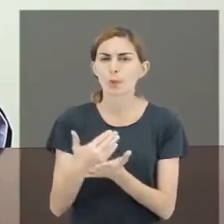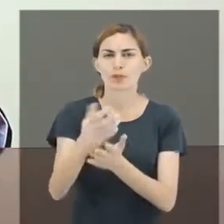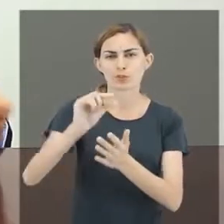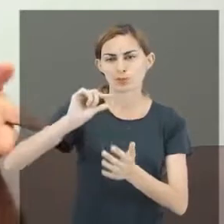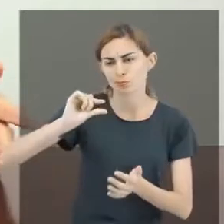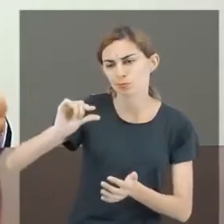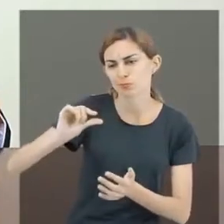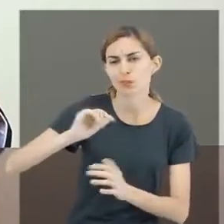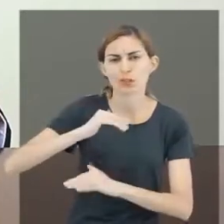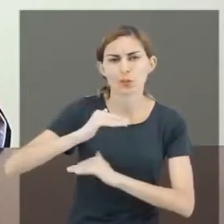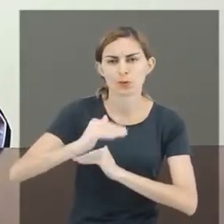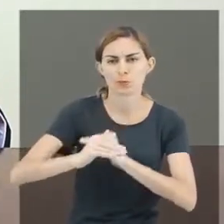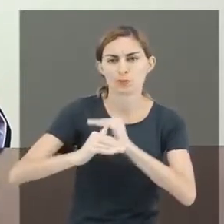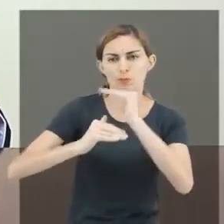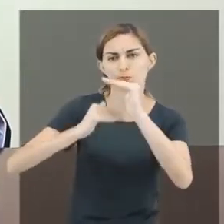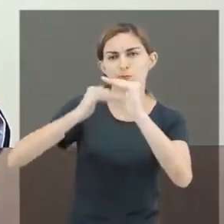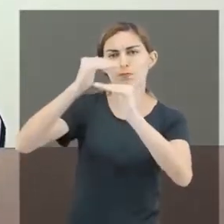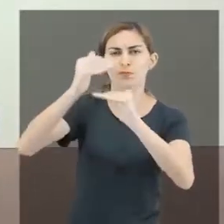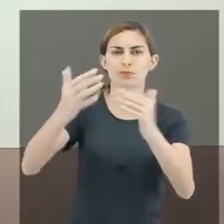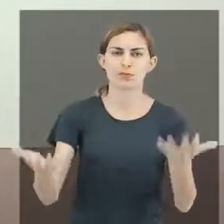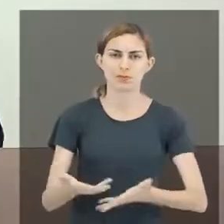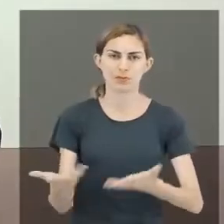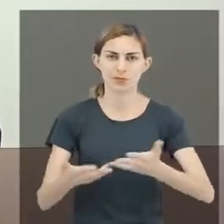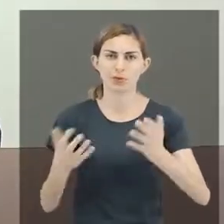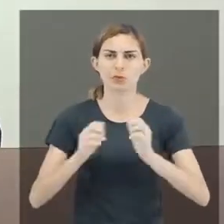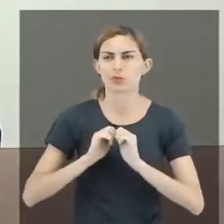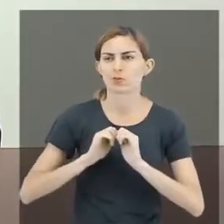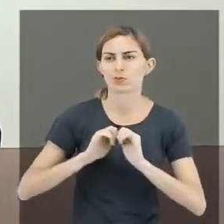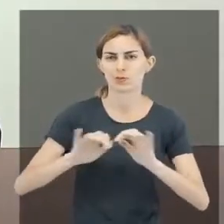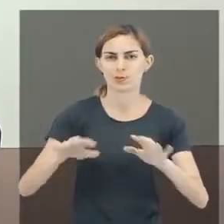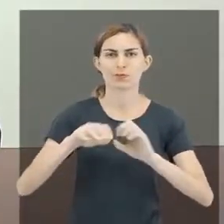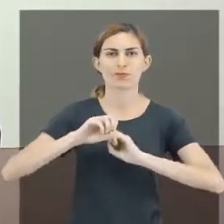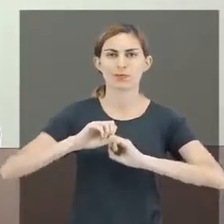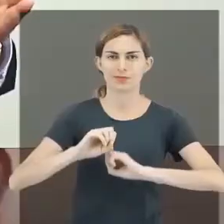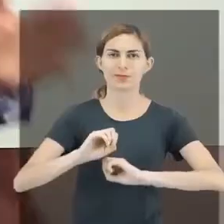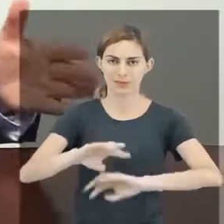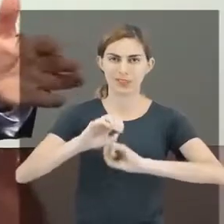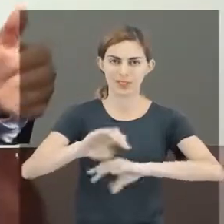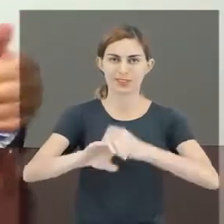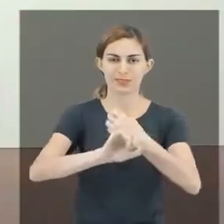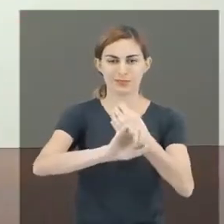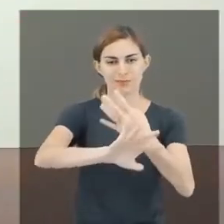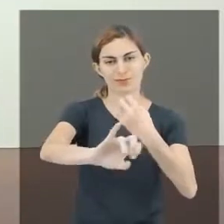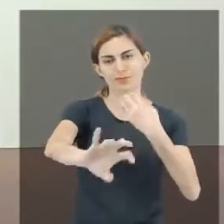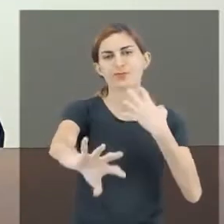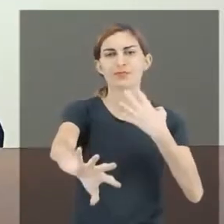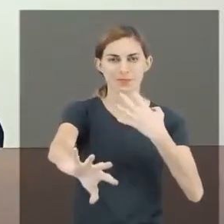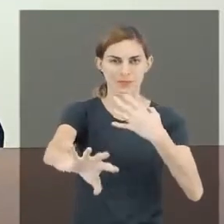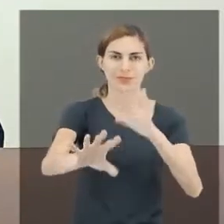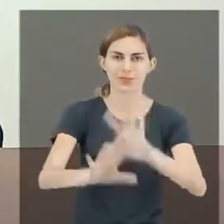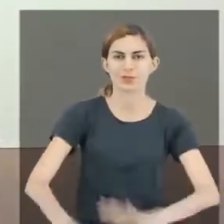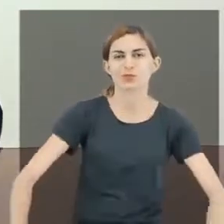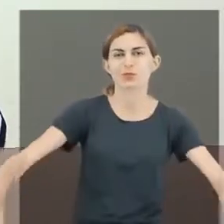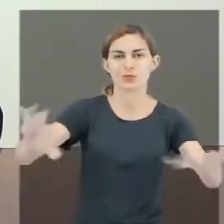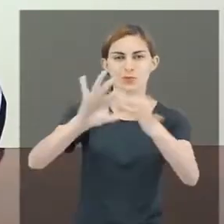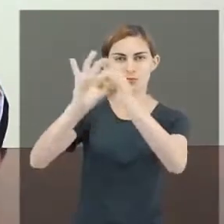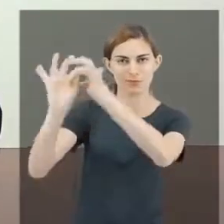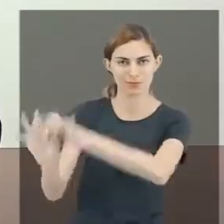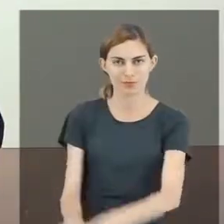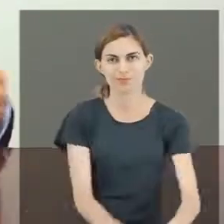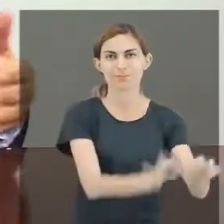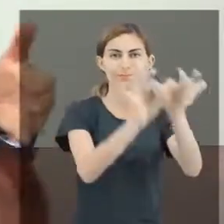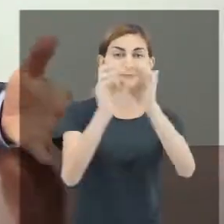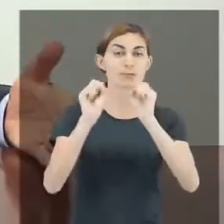avançar e hoje chegarmos a ter essa educação à distância de forma universal. Você hoje